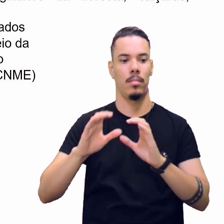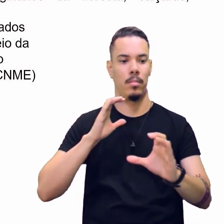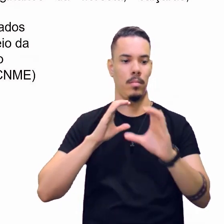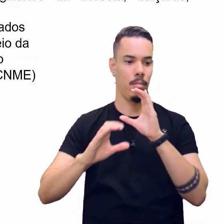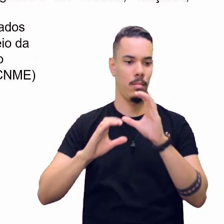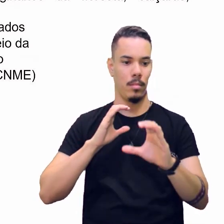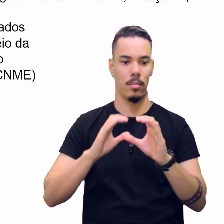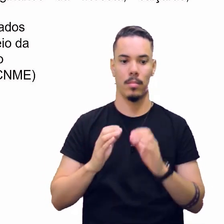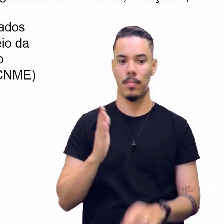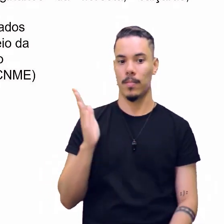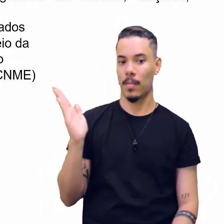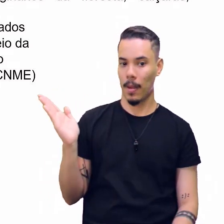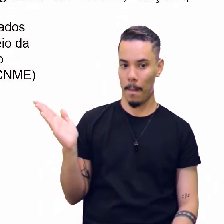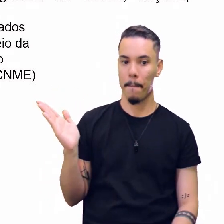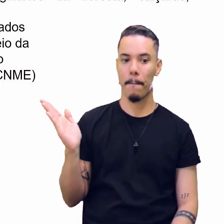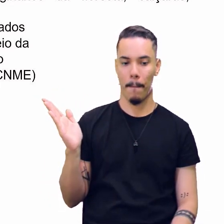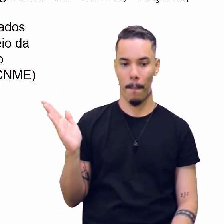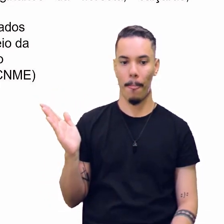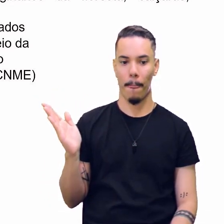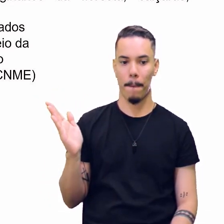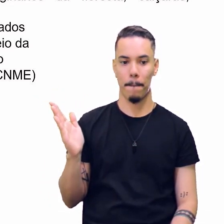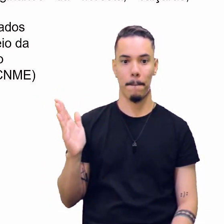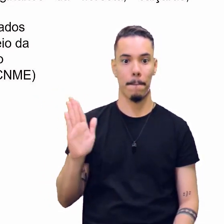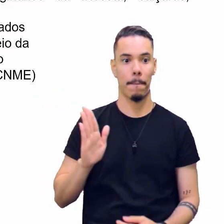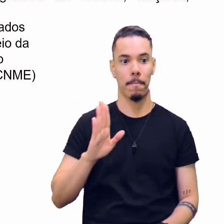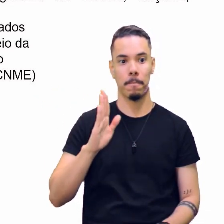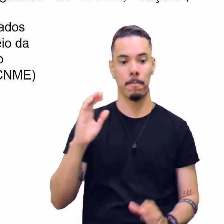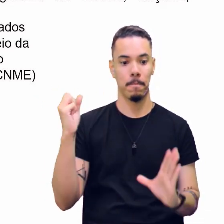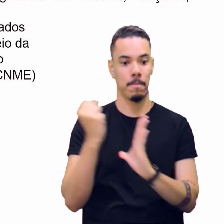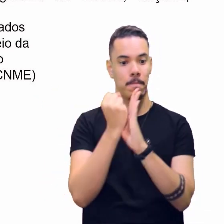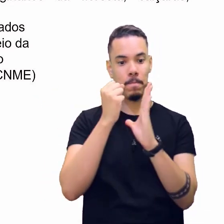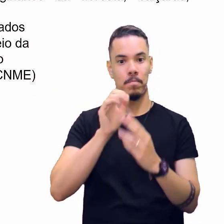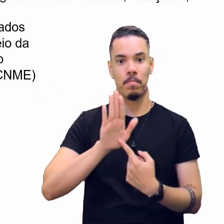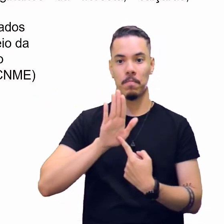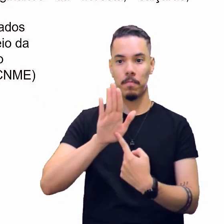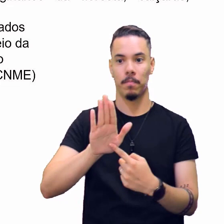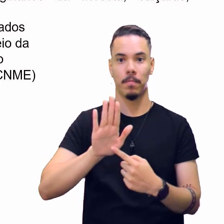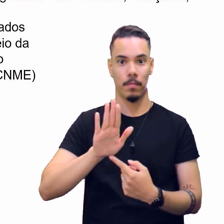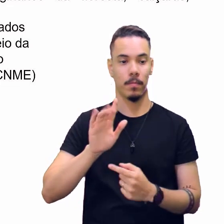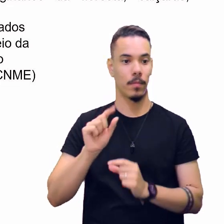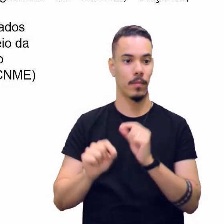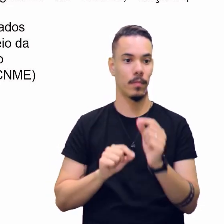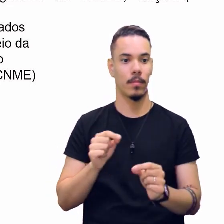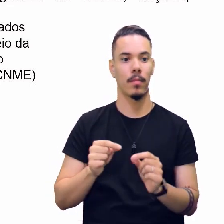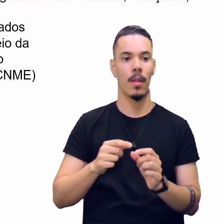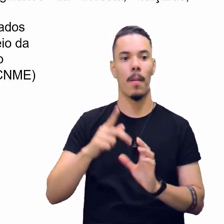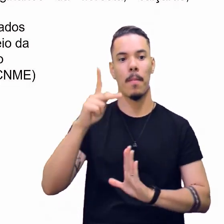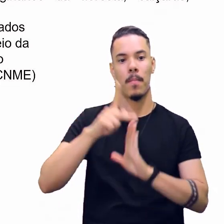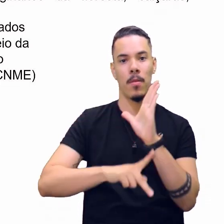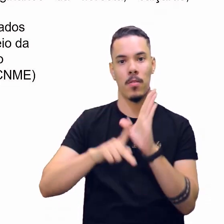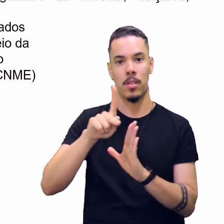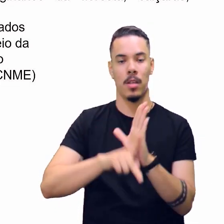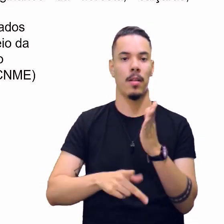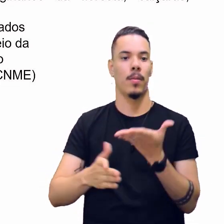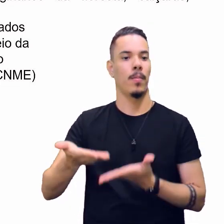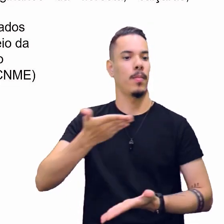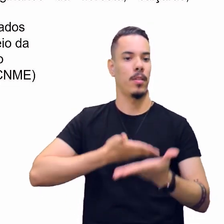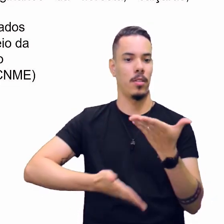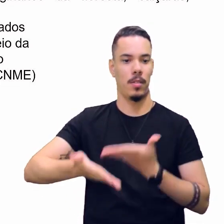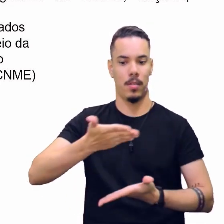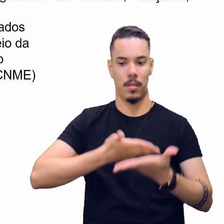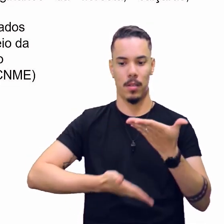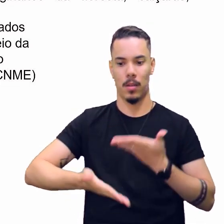Aqui, uma, aí tem a manchete, essa parte que destaca, né? Projetos de mediação